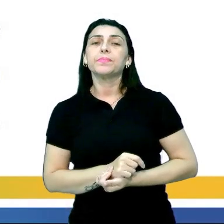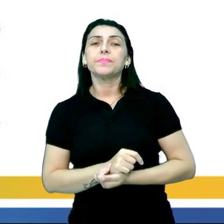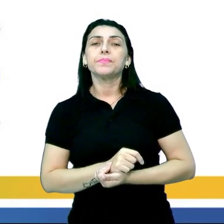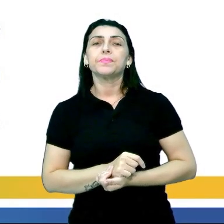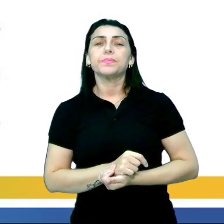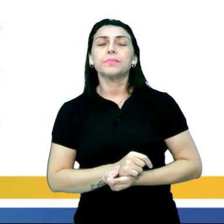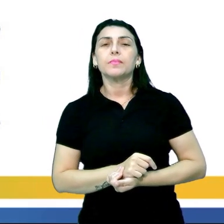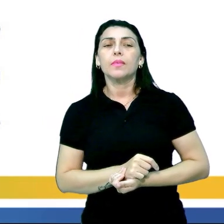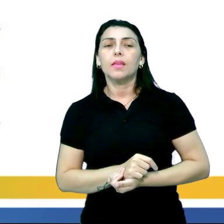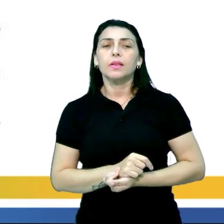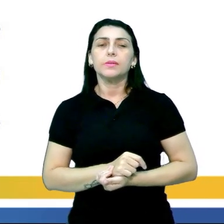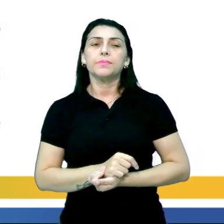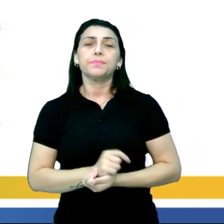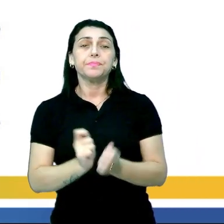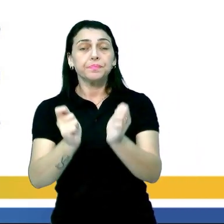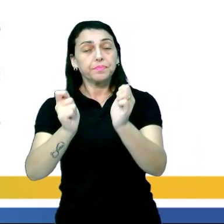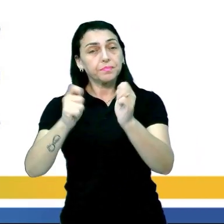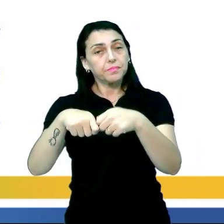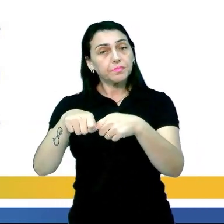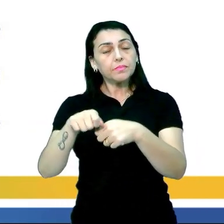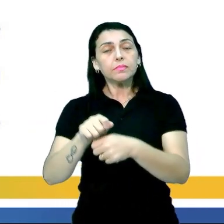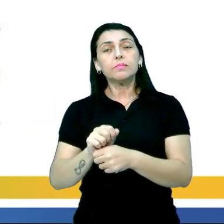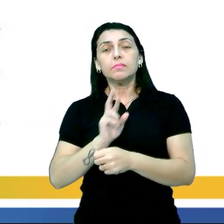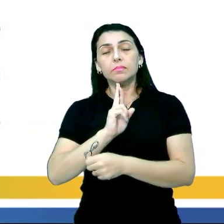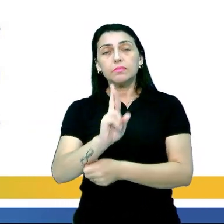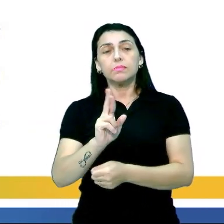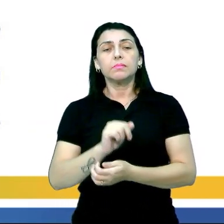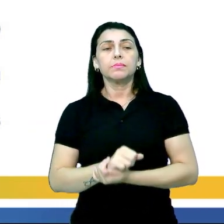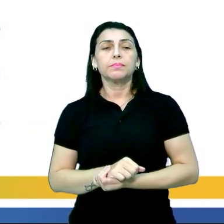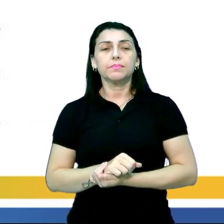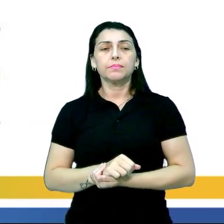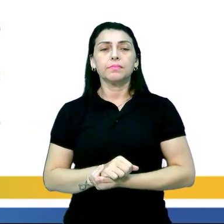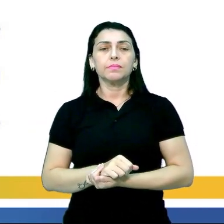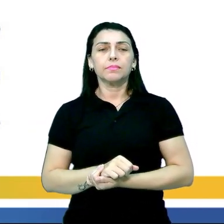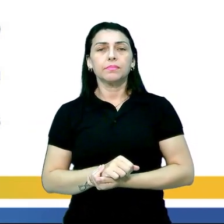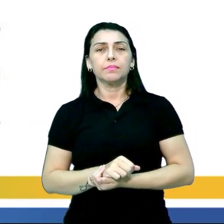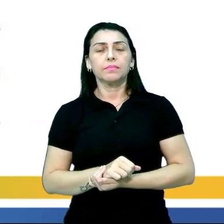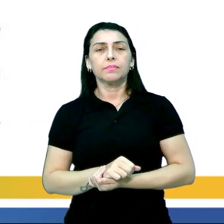para o comando da questão e as possibilidades de resposta?